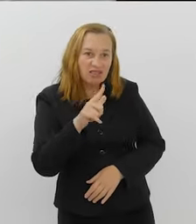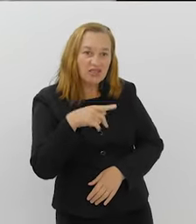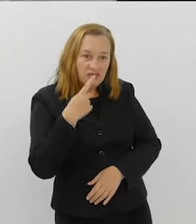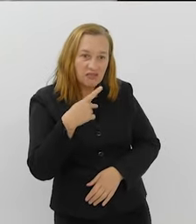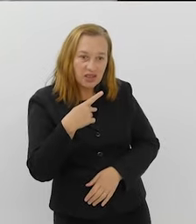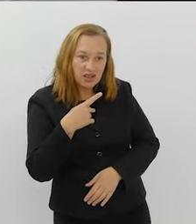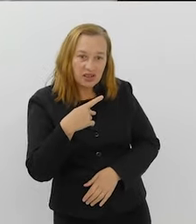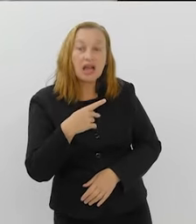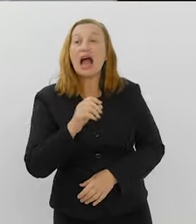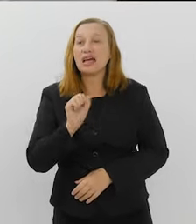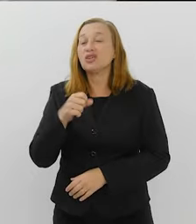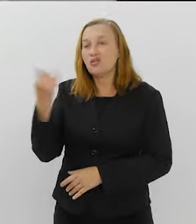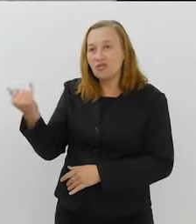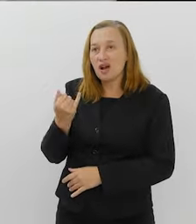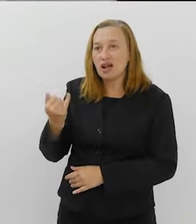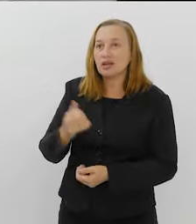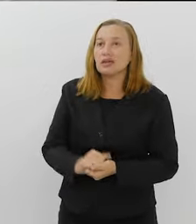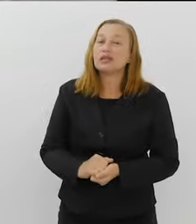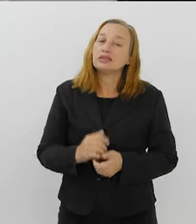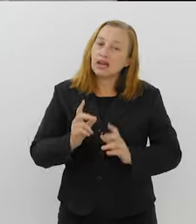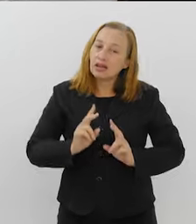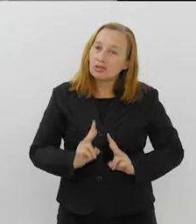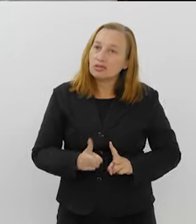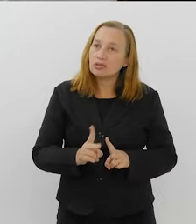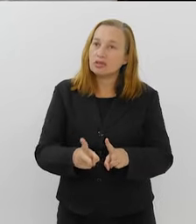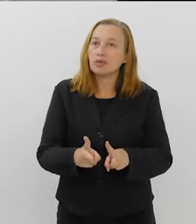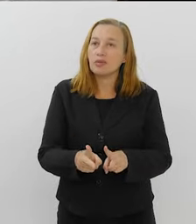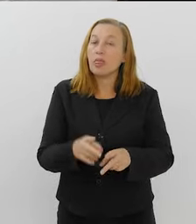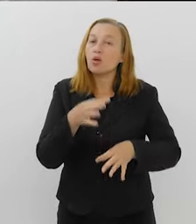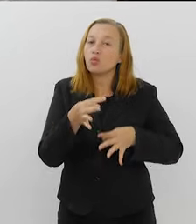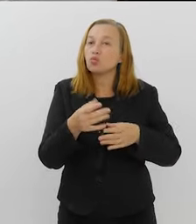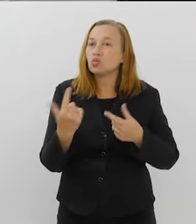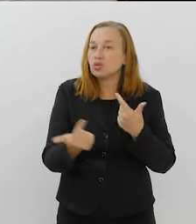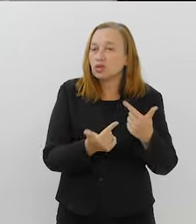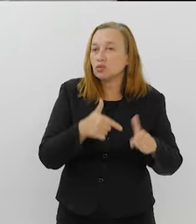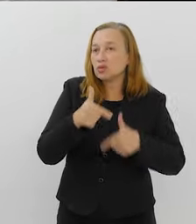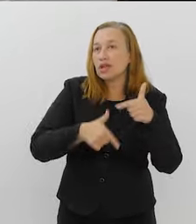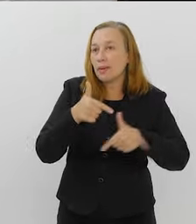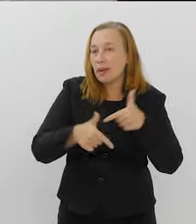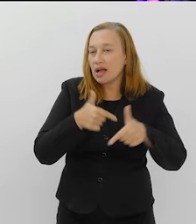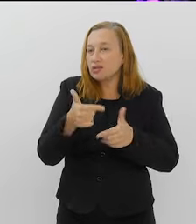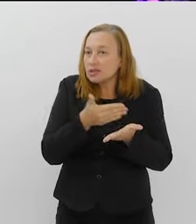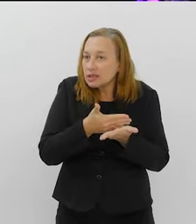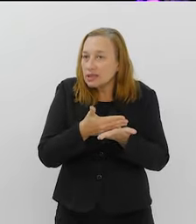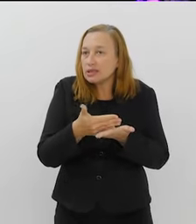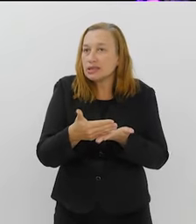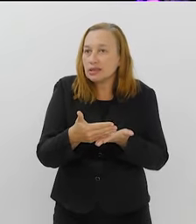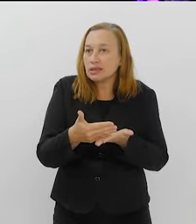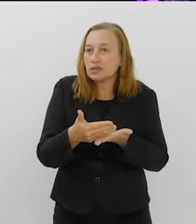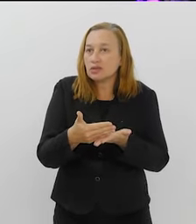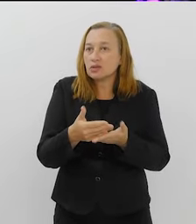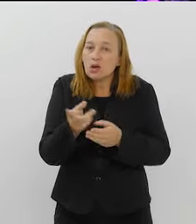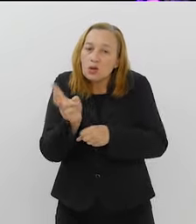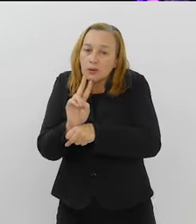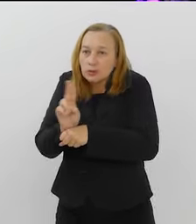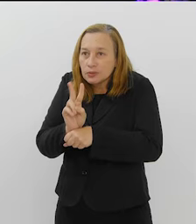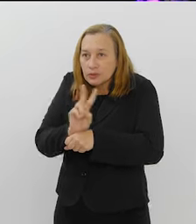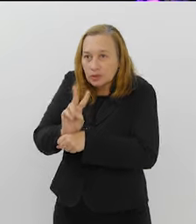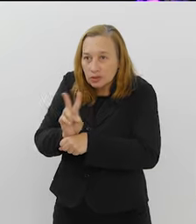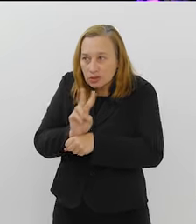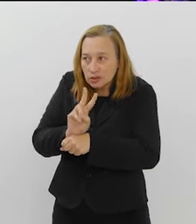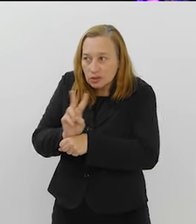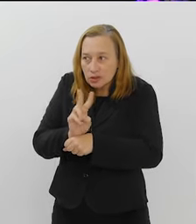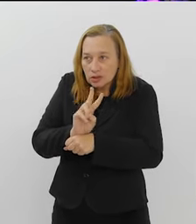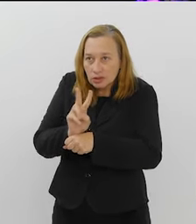está fazendo, Gabriel. Então, fala para a gente. Sim, está em andamento um trabalho nosso, está no forno, um trabalho sobre monitoramento